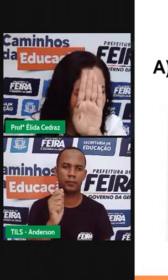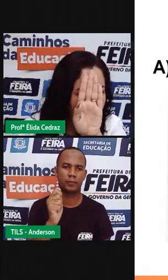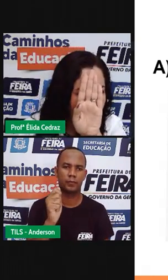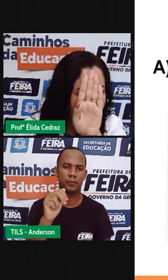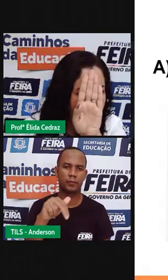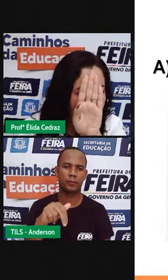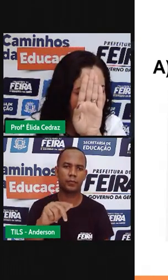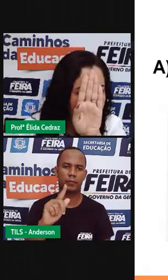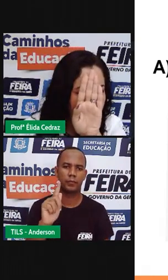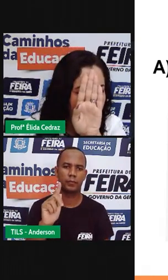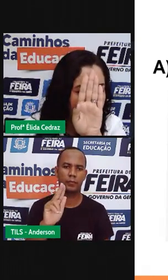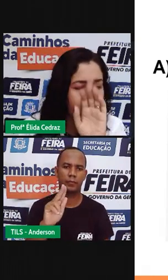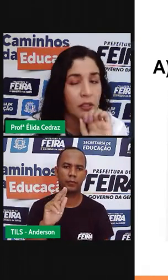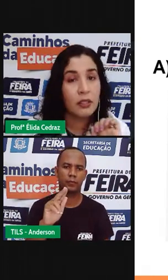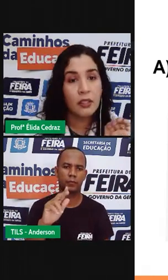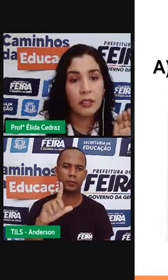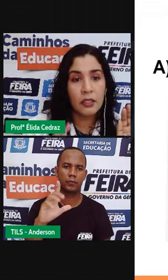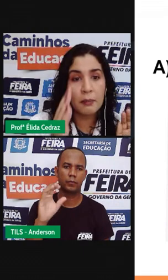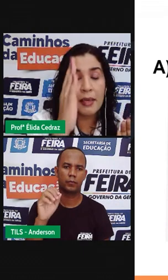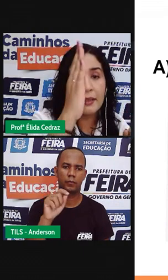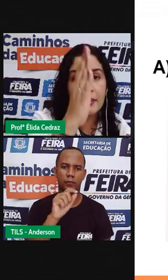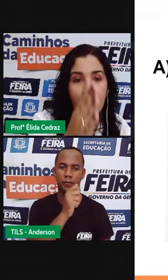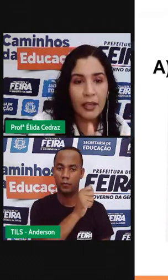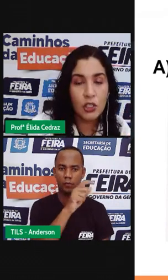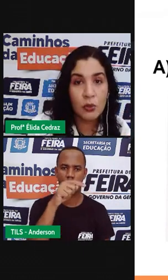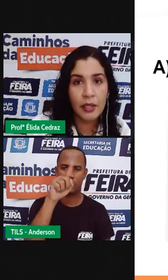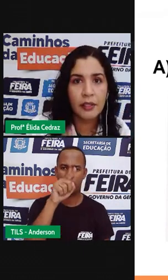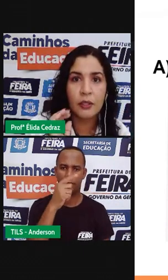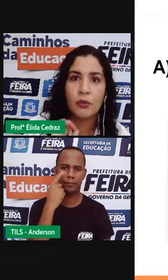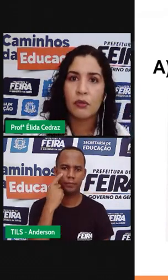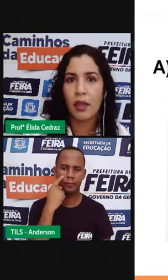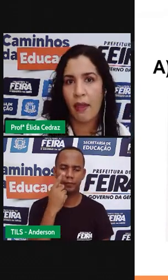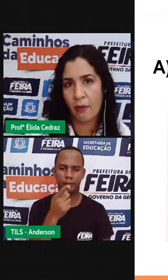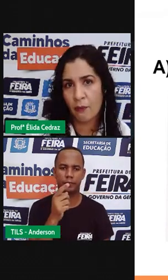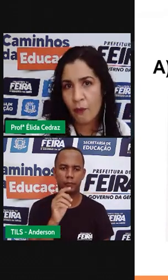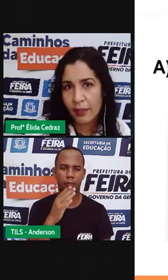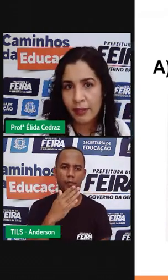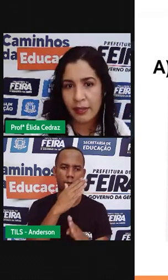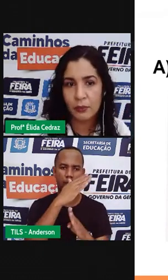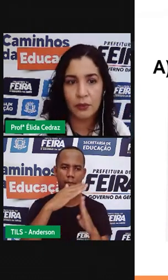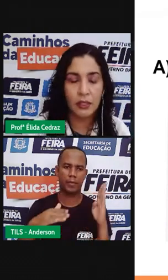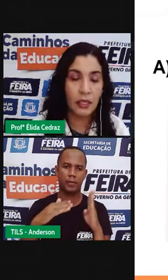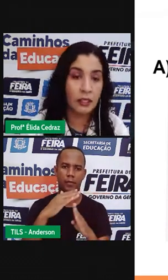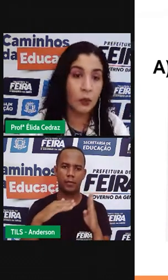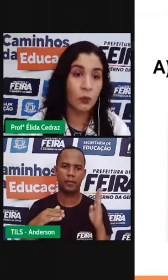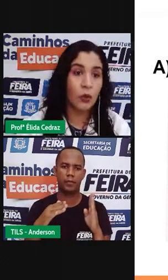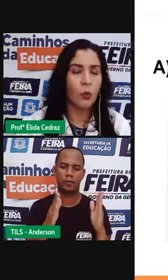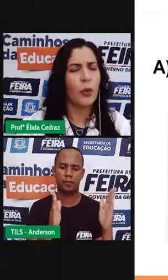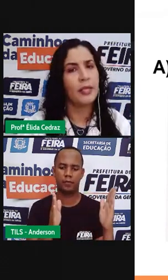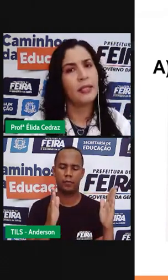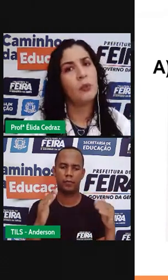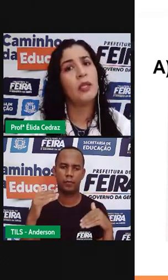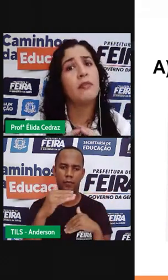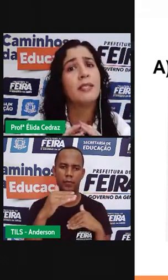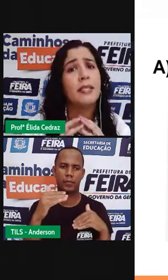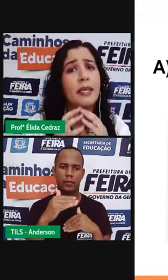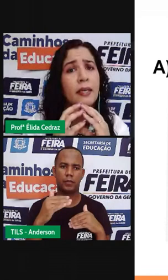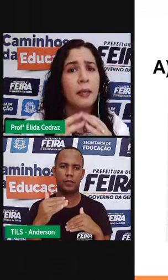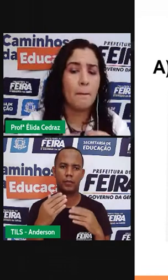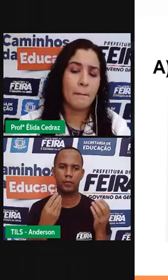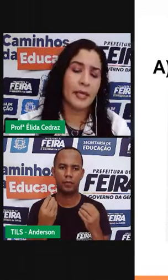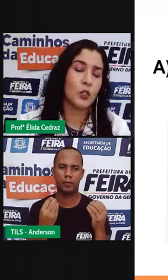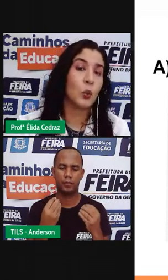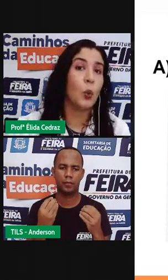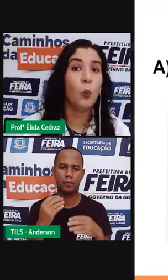bota a mãozinha e você vai ver metade do retângulo é um quadrado então o retângulo ele vai